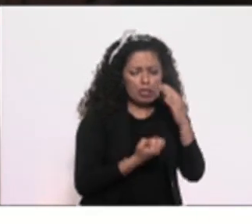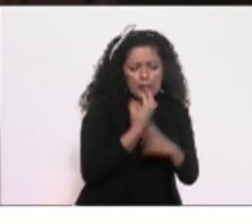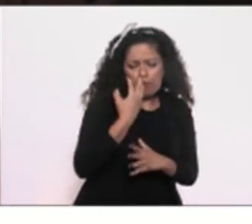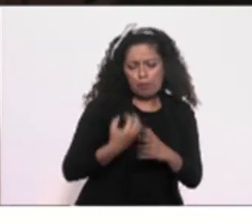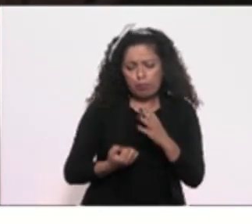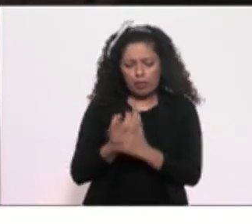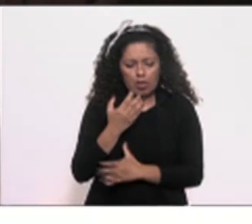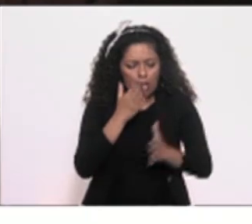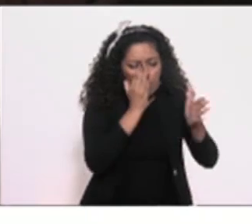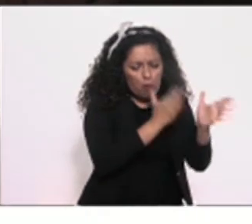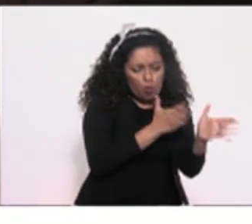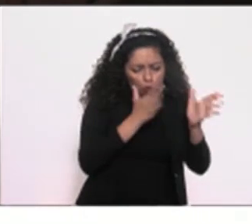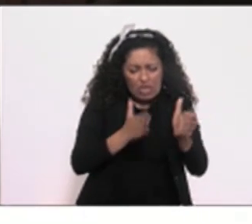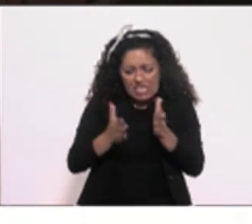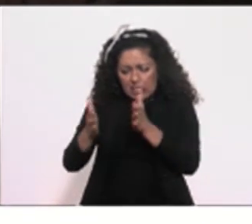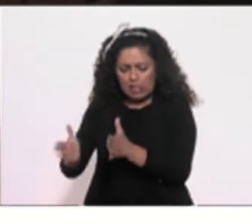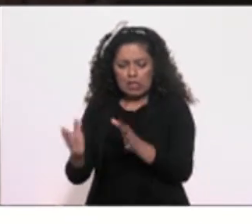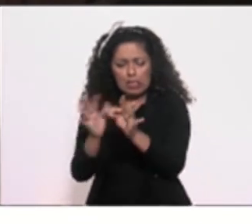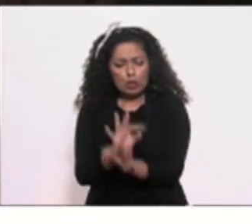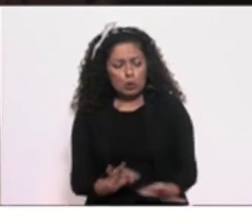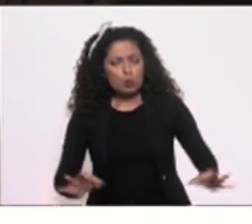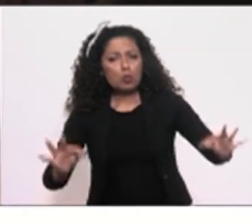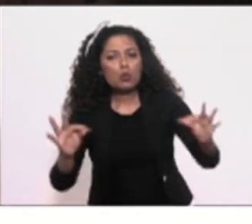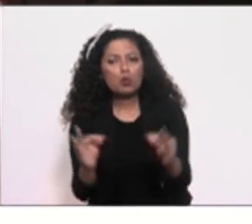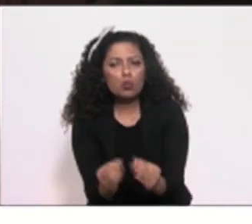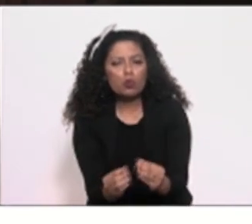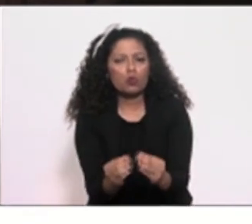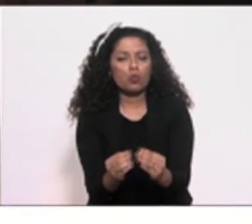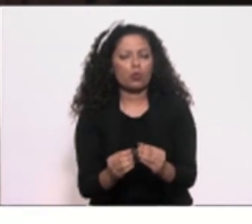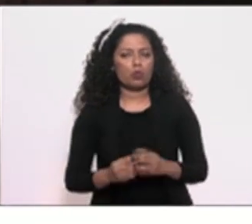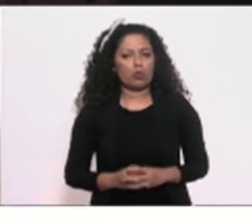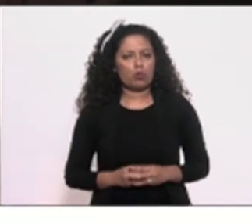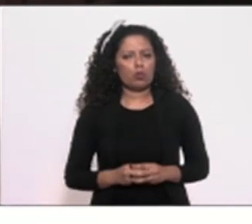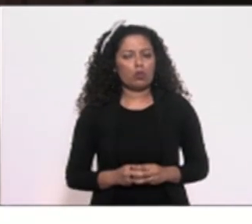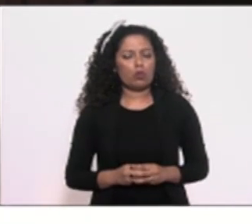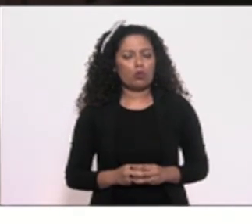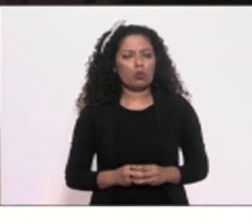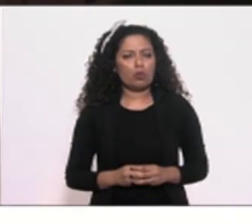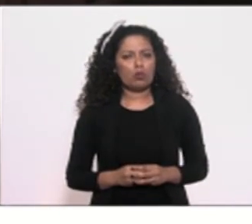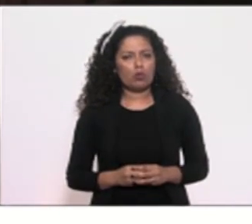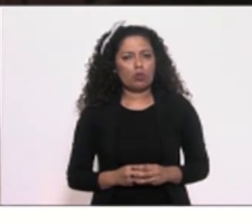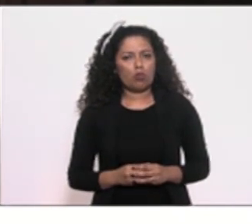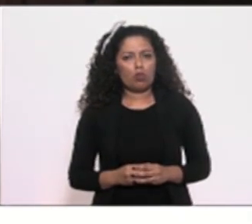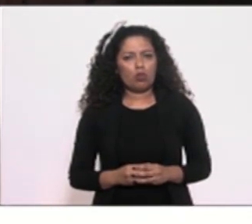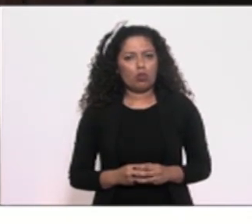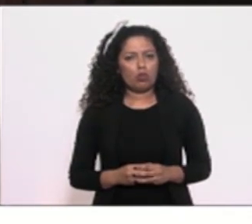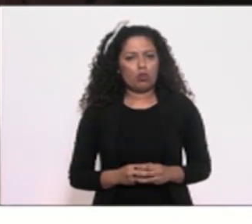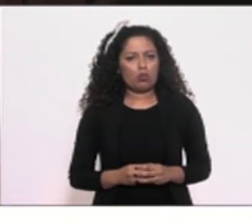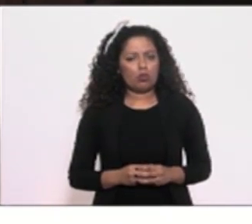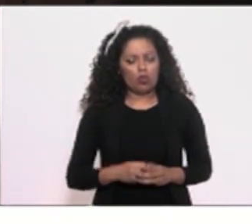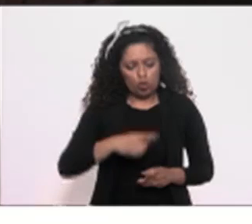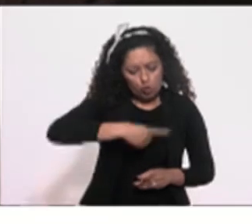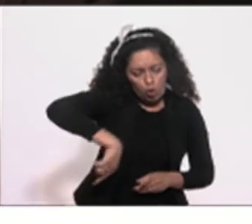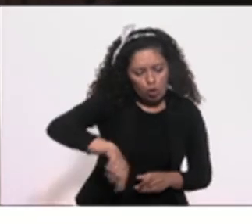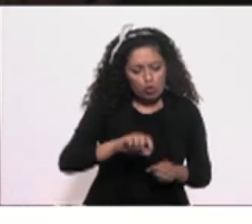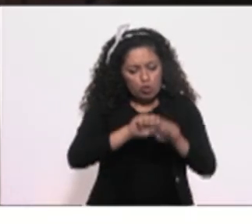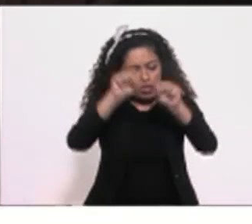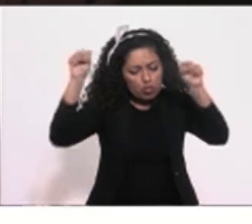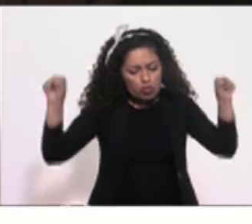democrática, dentro de um regime capitalista,